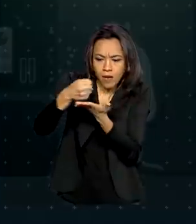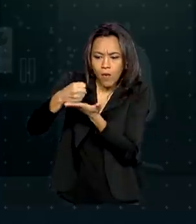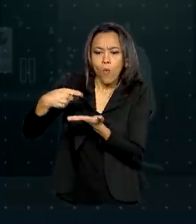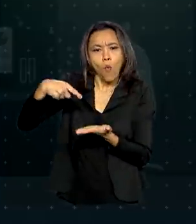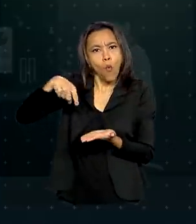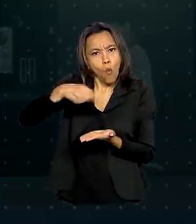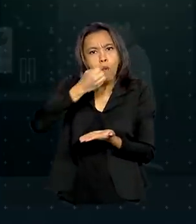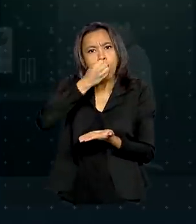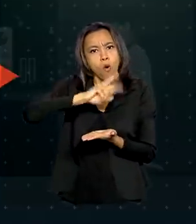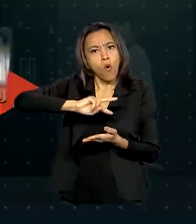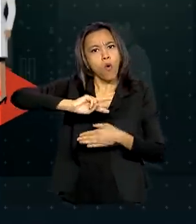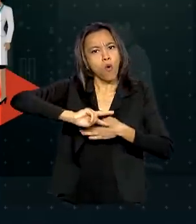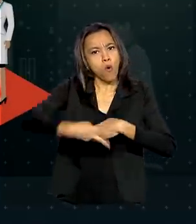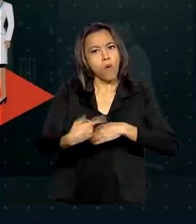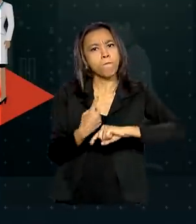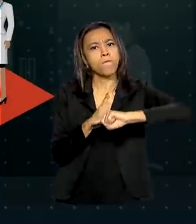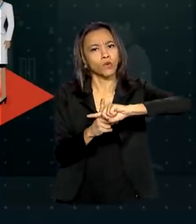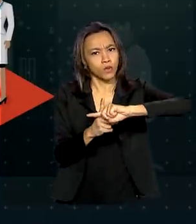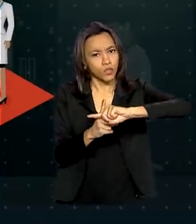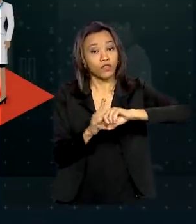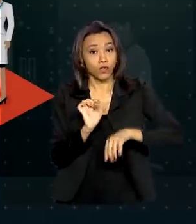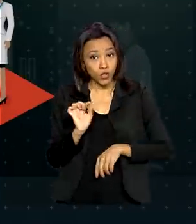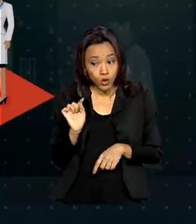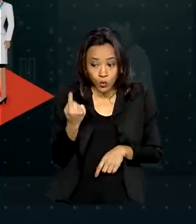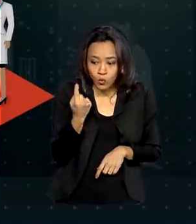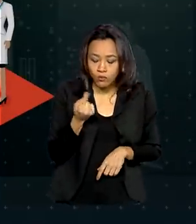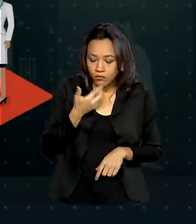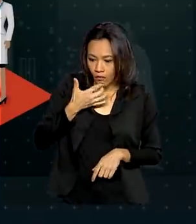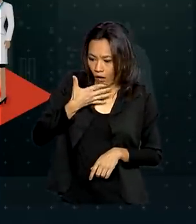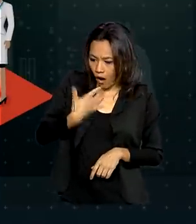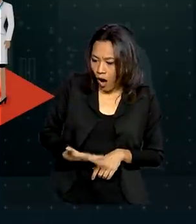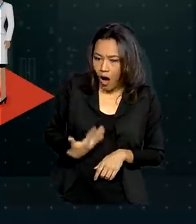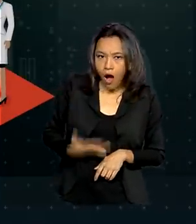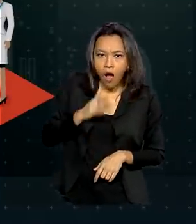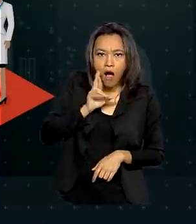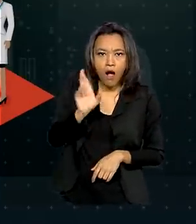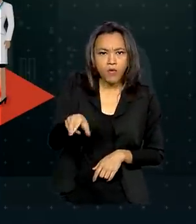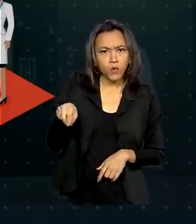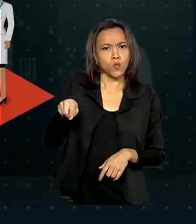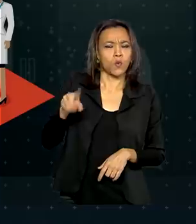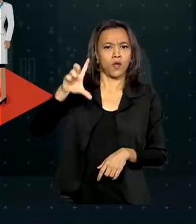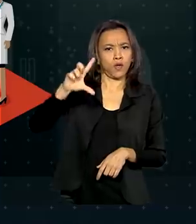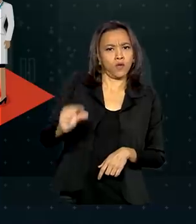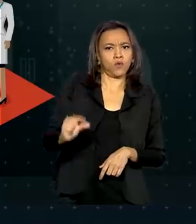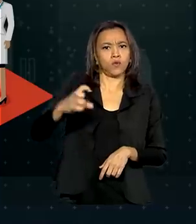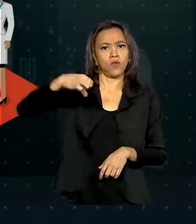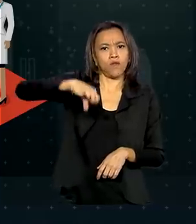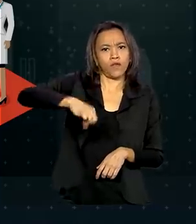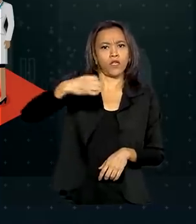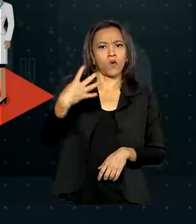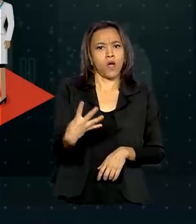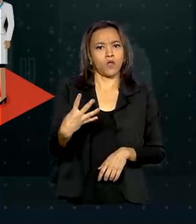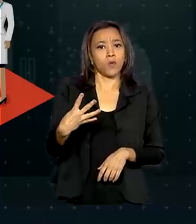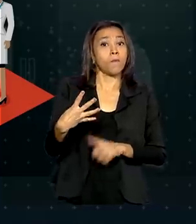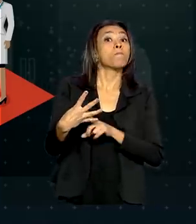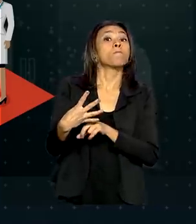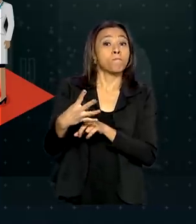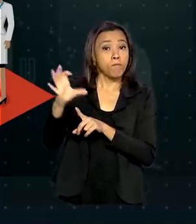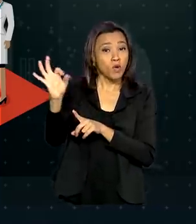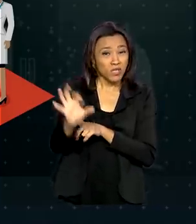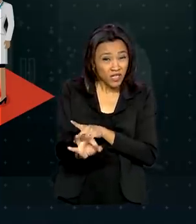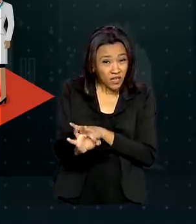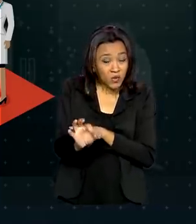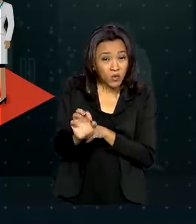efeitos positivos e uma delas teve resultado surpreendente, com redução de 94% da carga